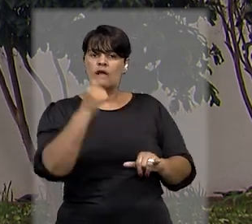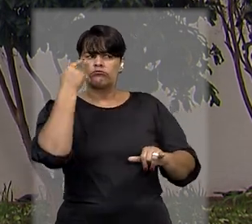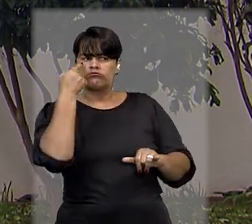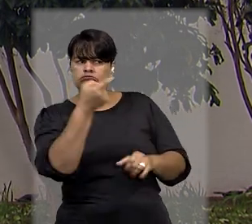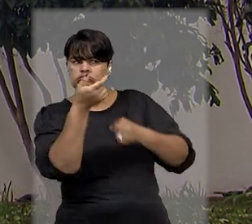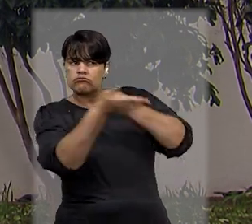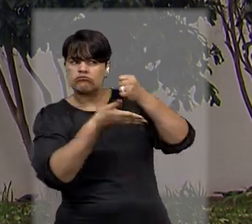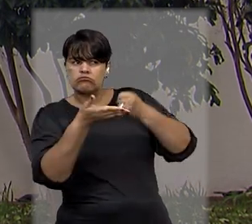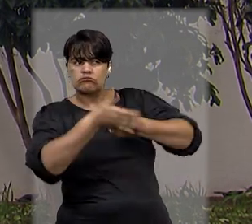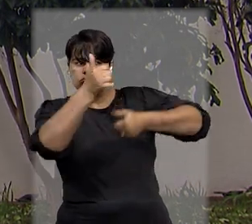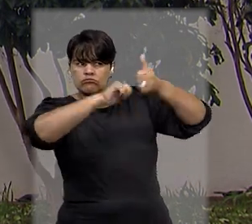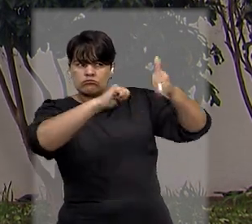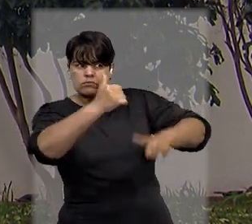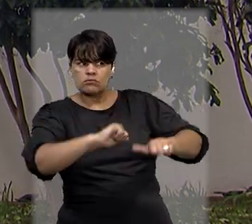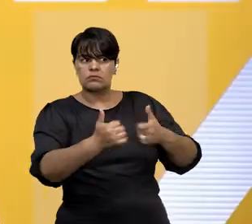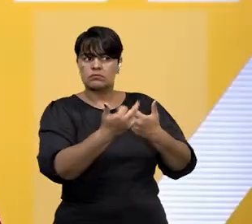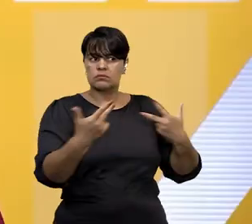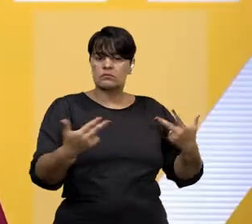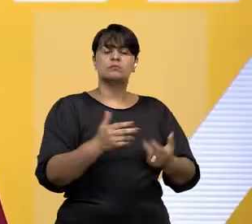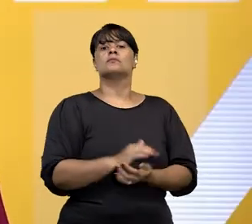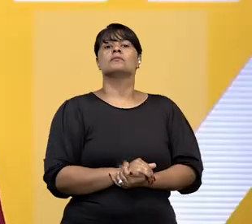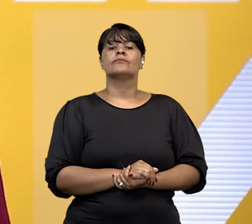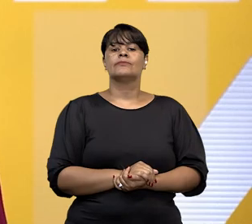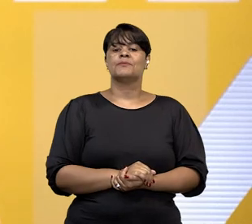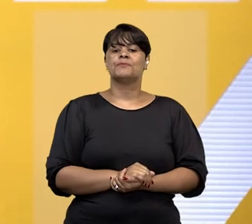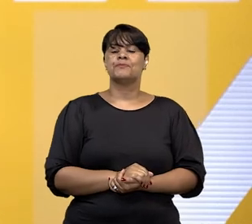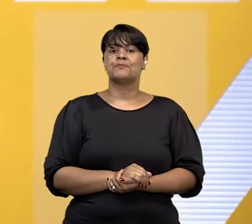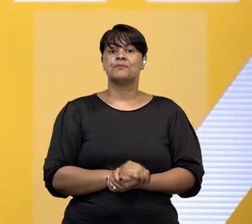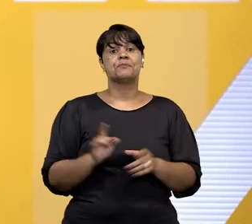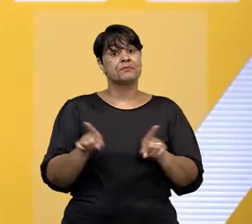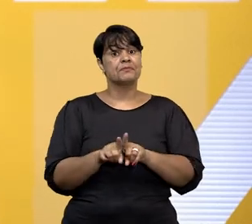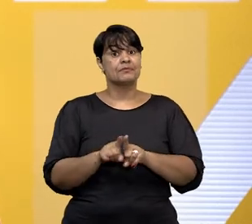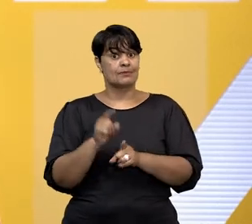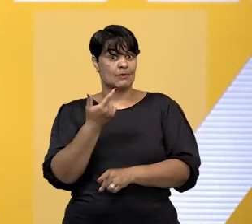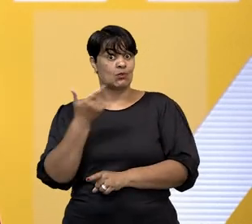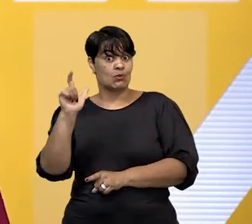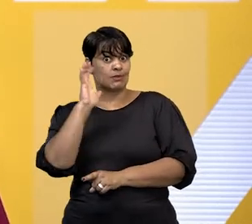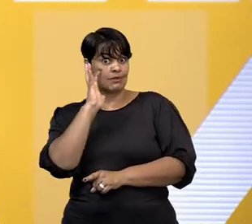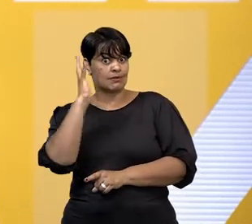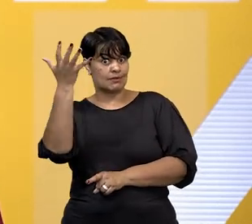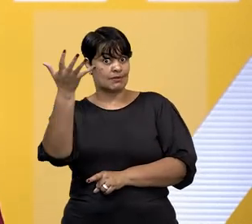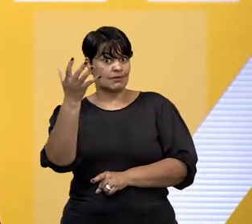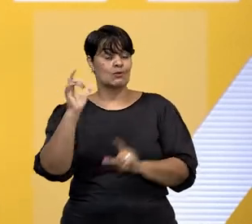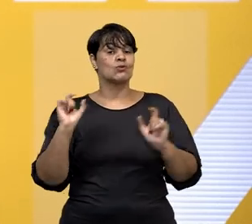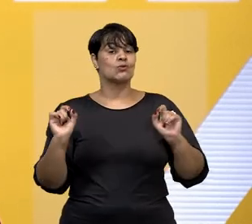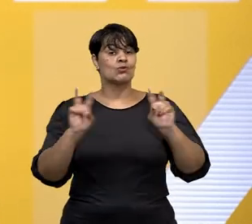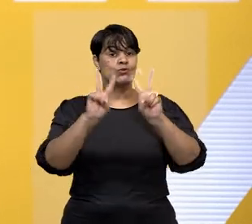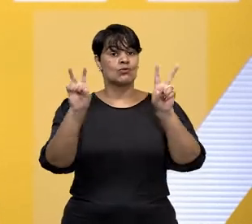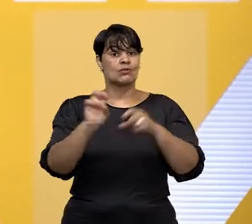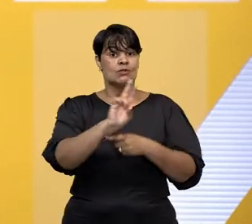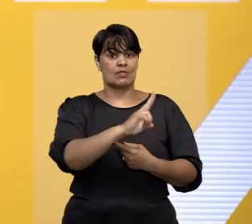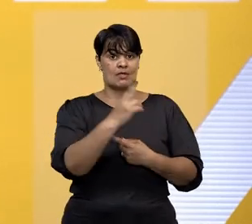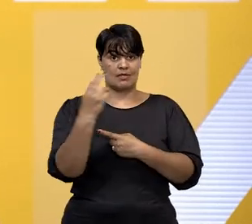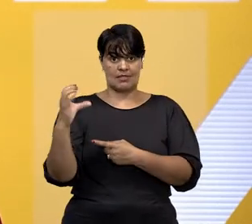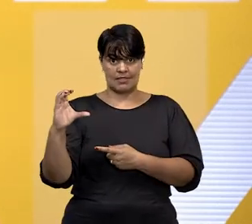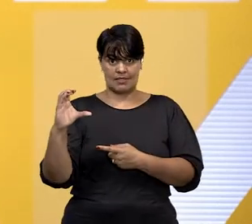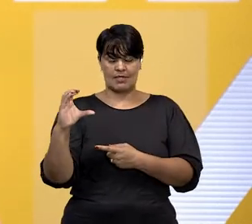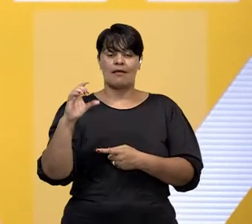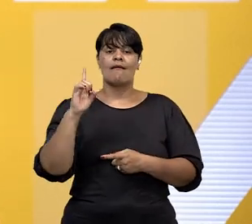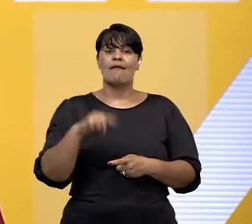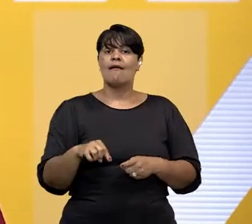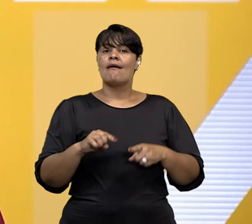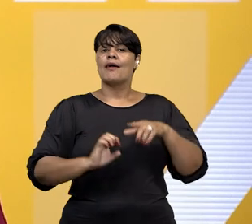julgamento do mérito da reclamação. Outra decisão relacionada a pedido de habeas corpus envolveu um